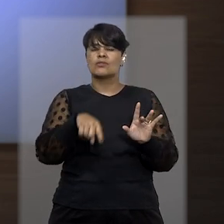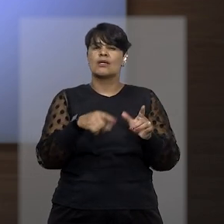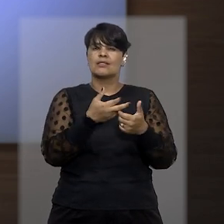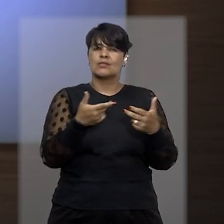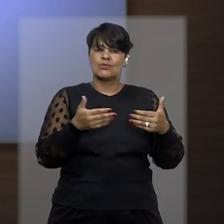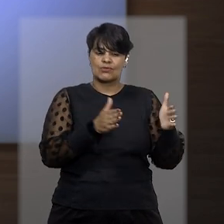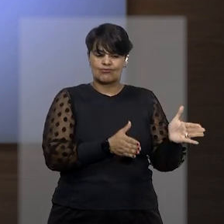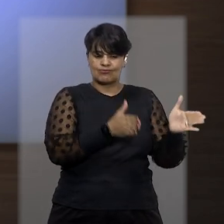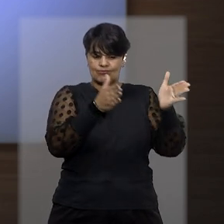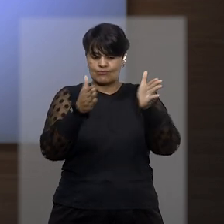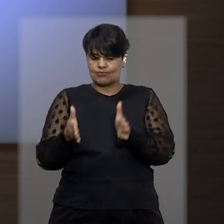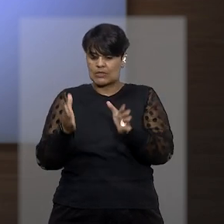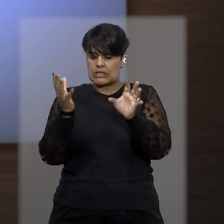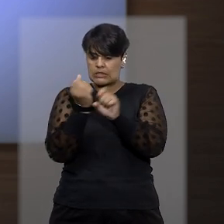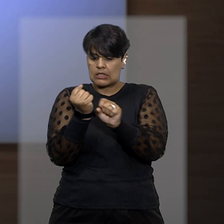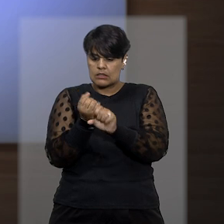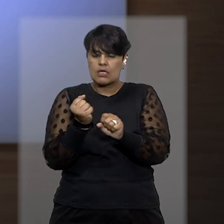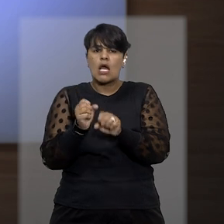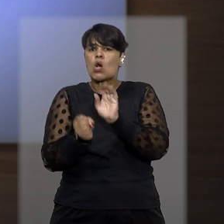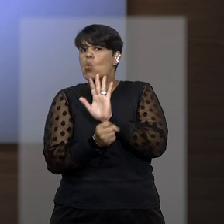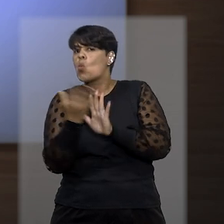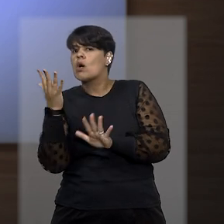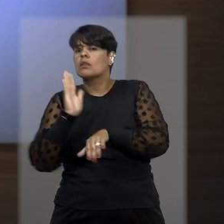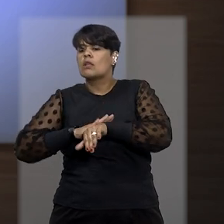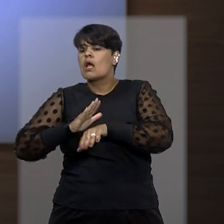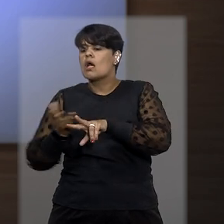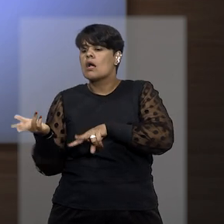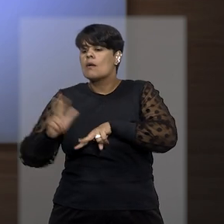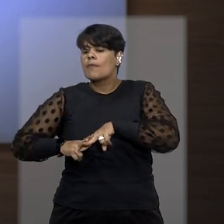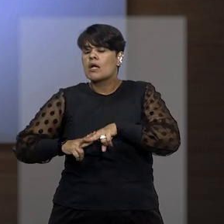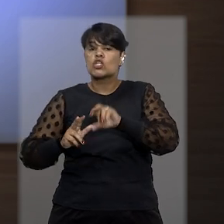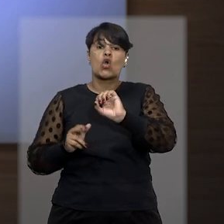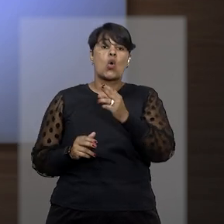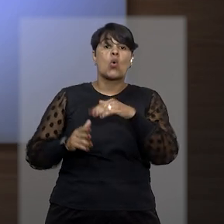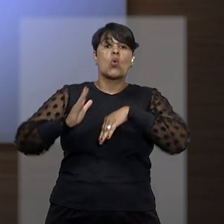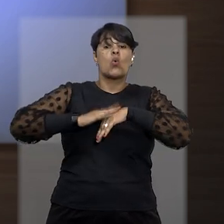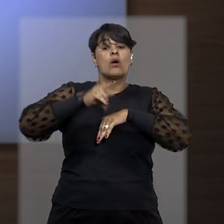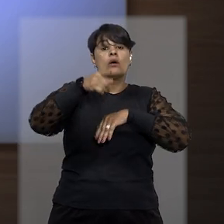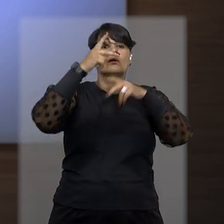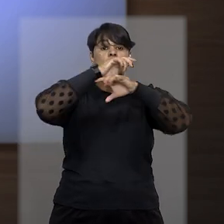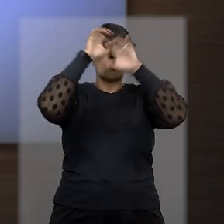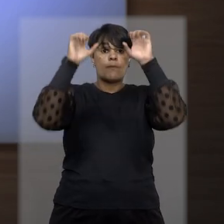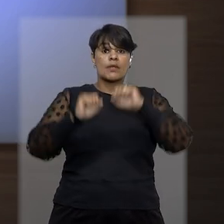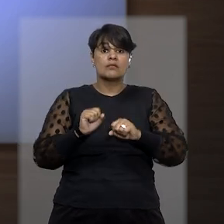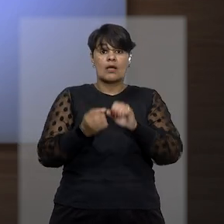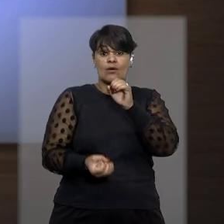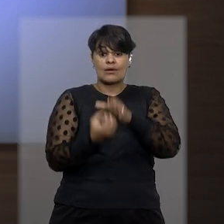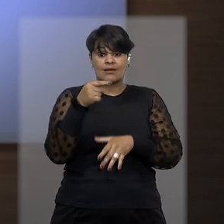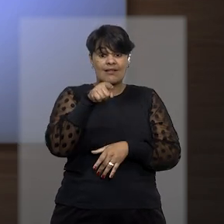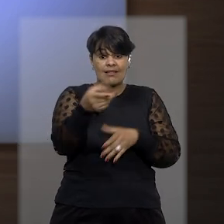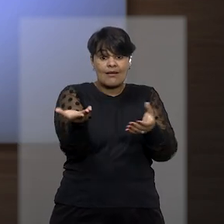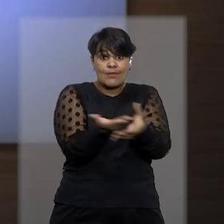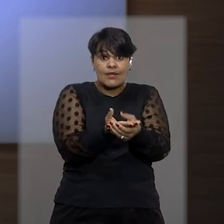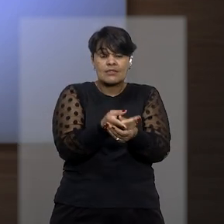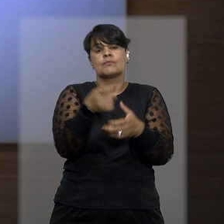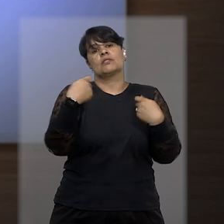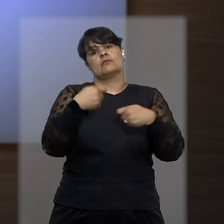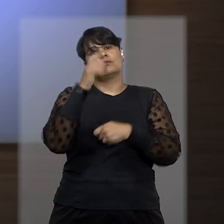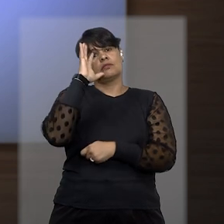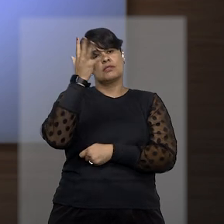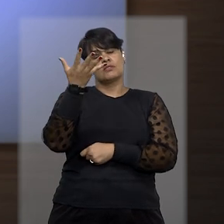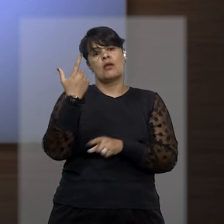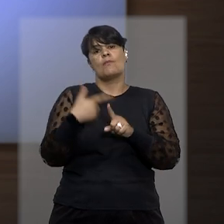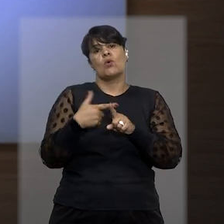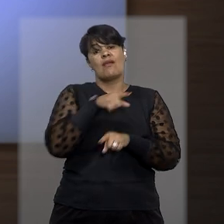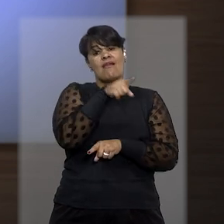primeira fase da dosimetria ou compelir que o tribunal de origem assim o faça, em razão da discricionariedade do